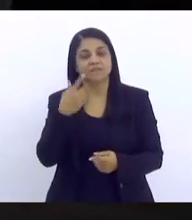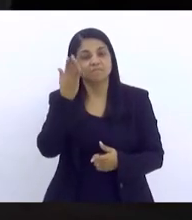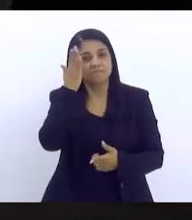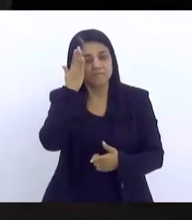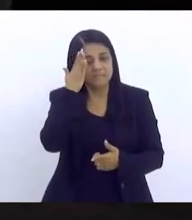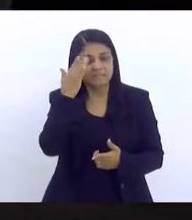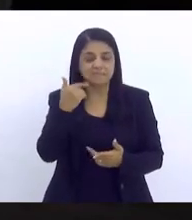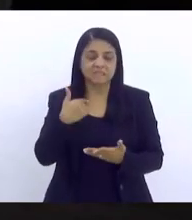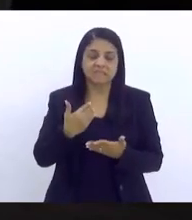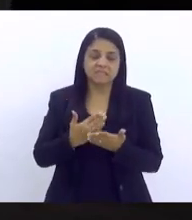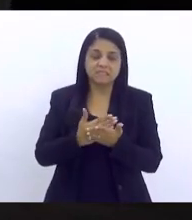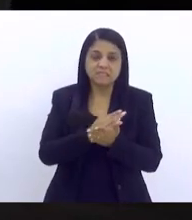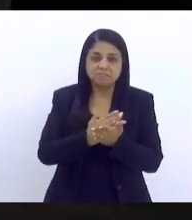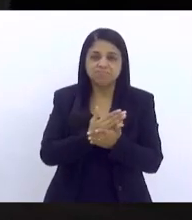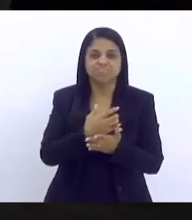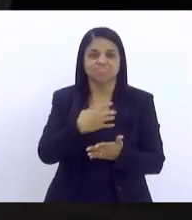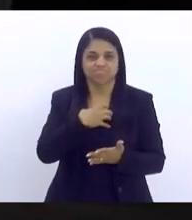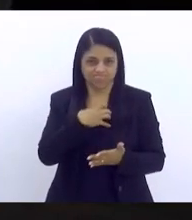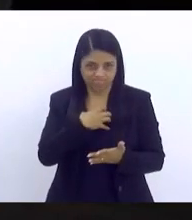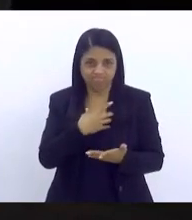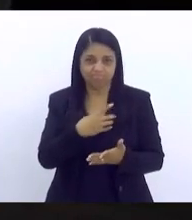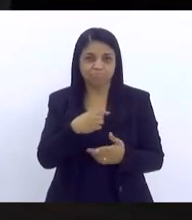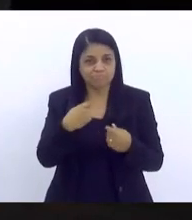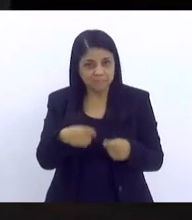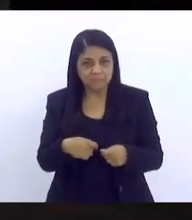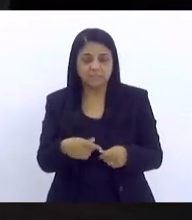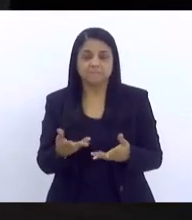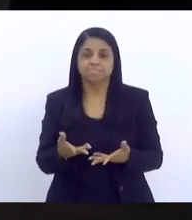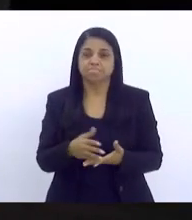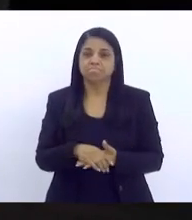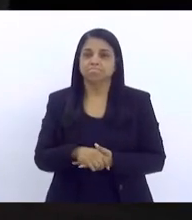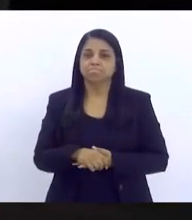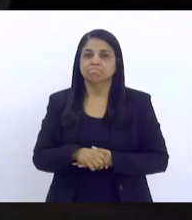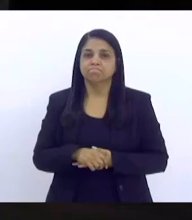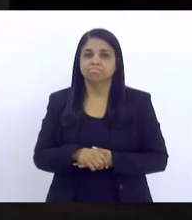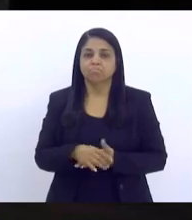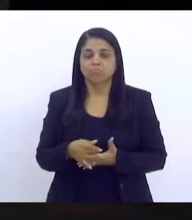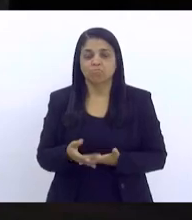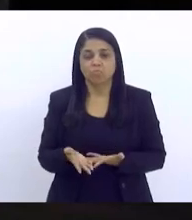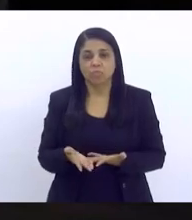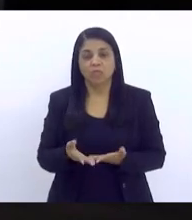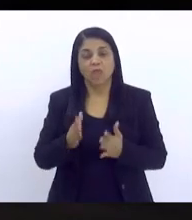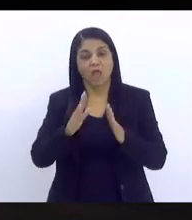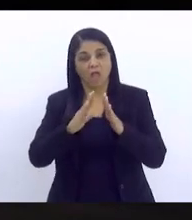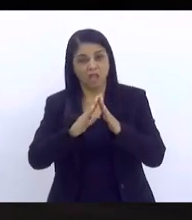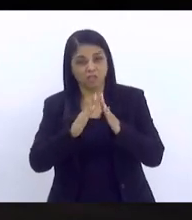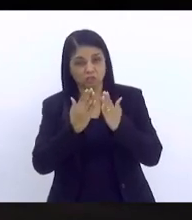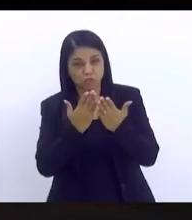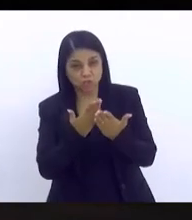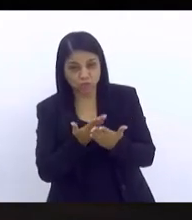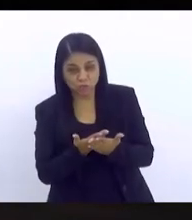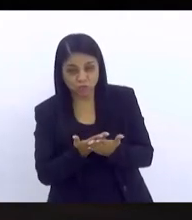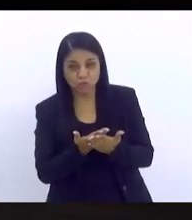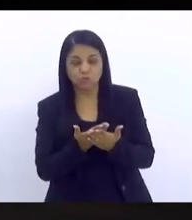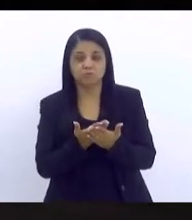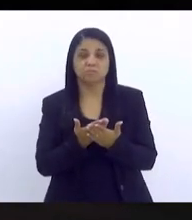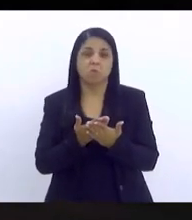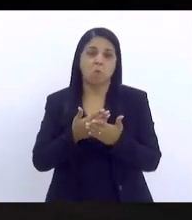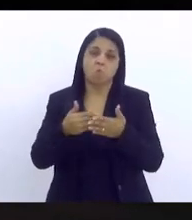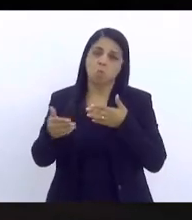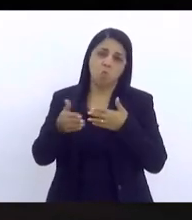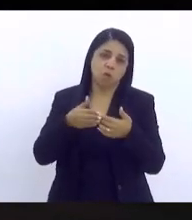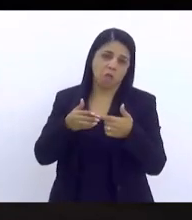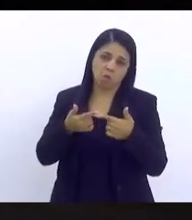inquietação. E não é à toa que, assim como a escola ou qualquer instituição,